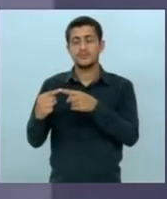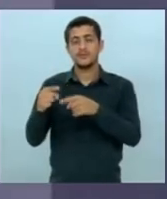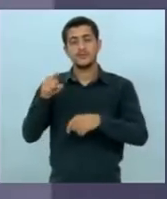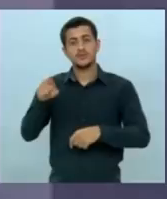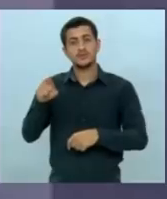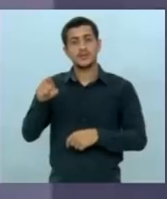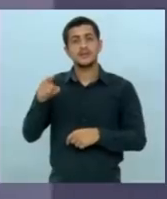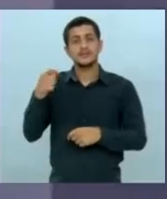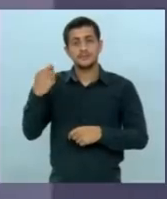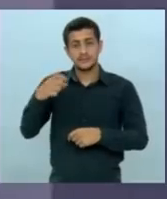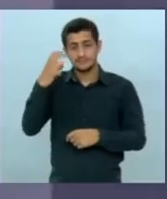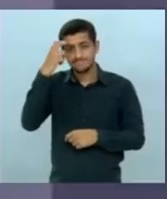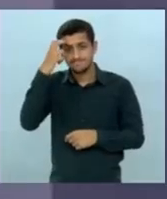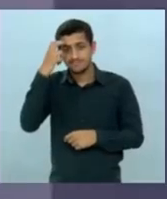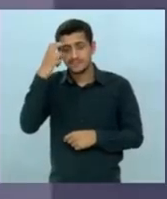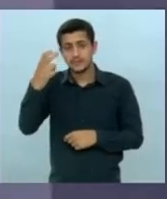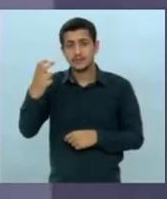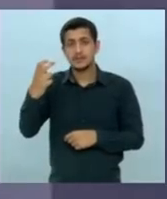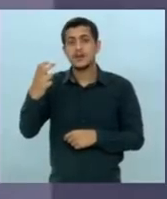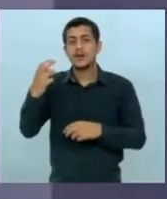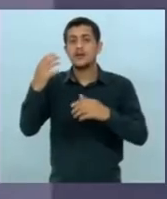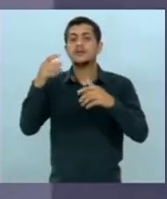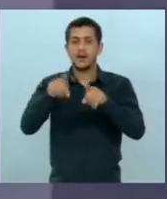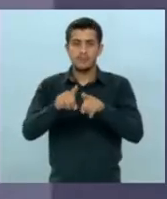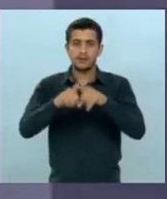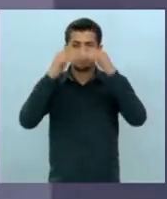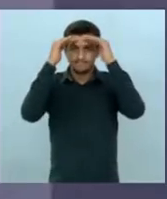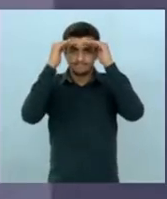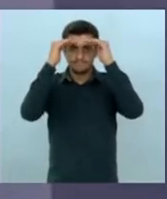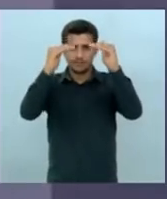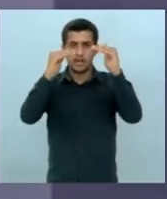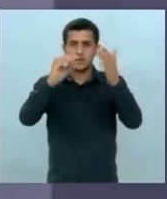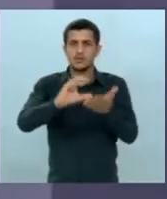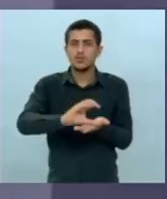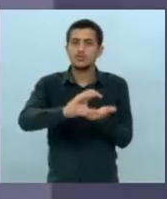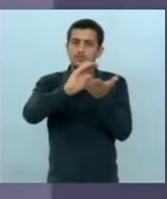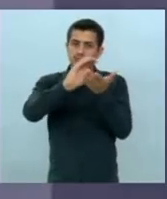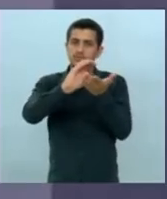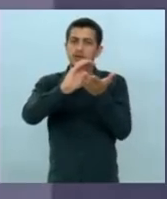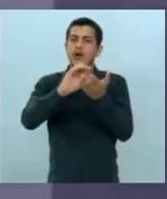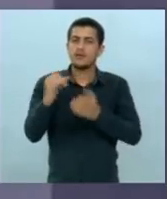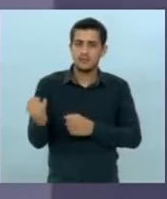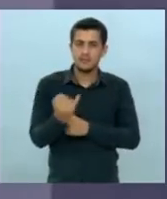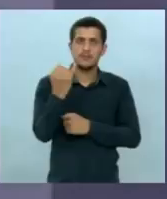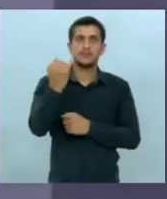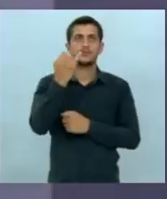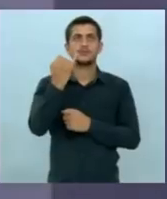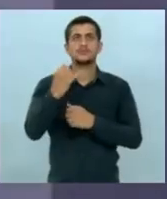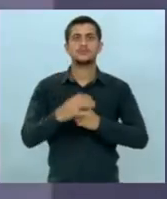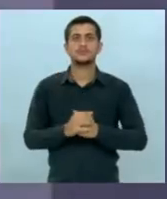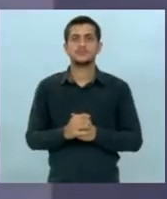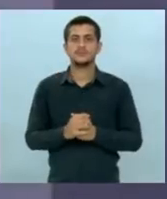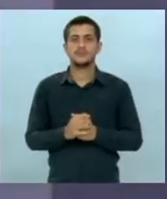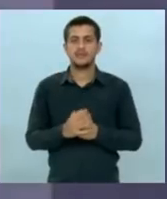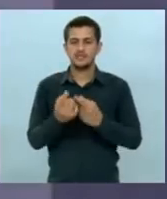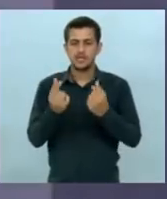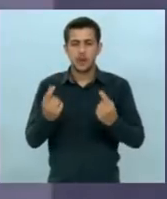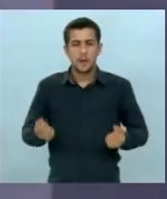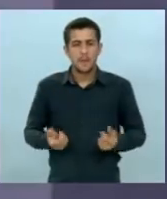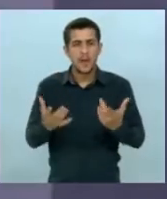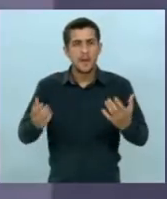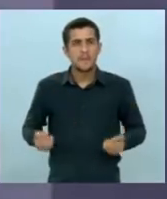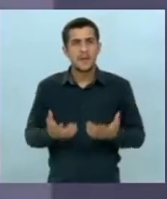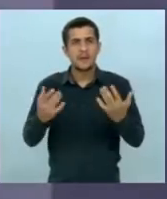e você teria respeitado o princípio constitucional da prioridade quer dizer não gastar com